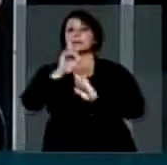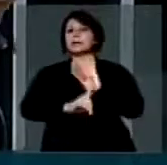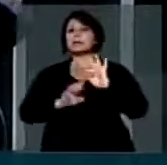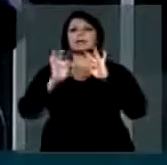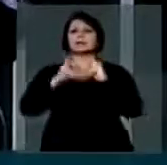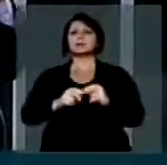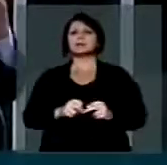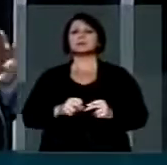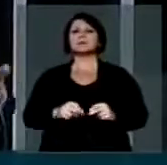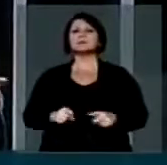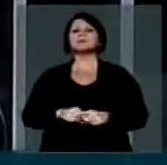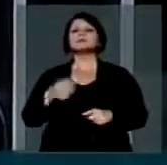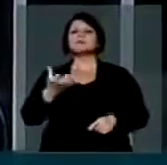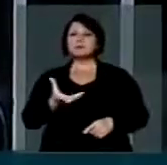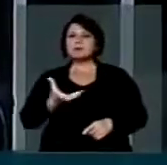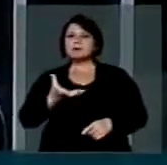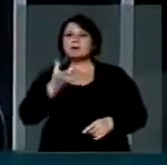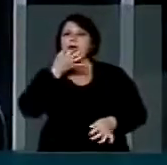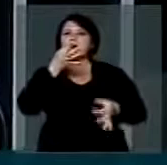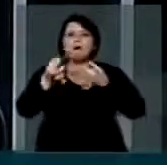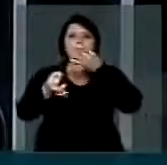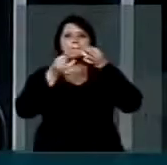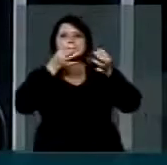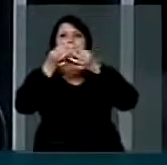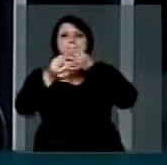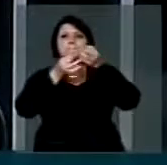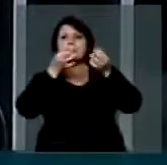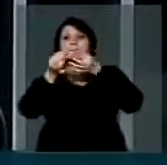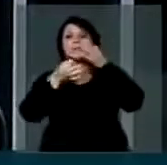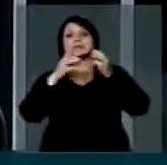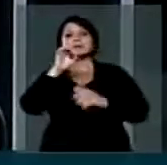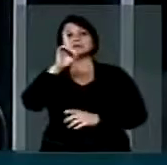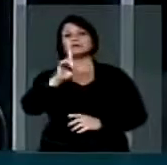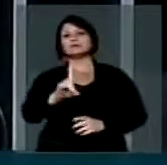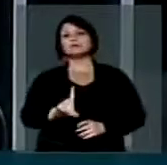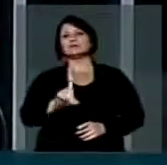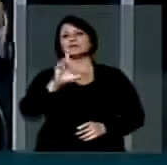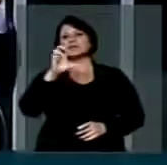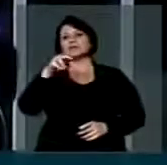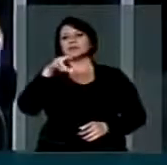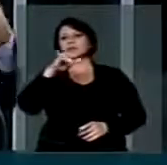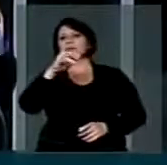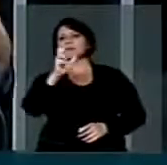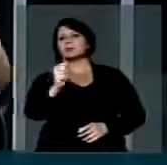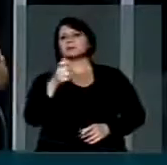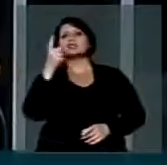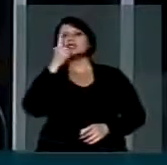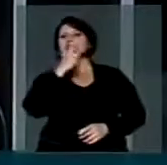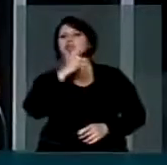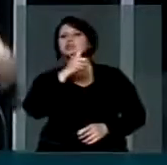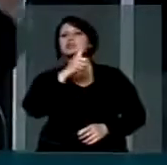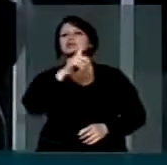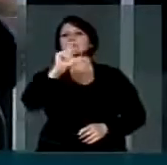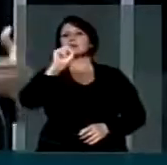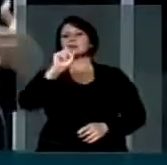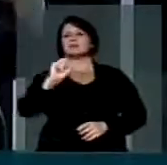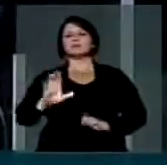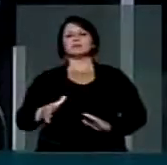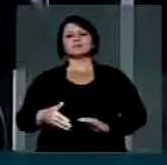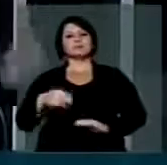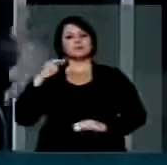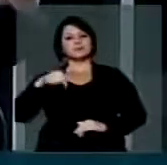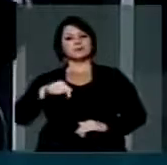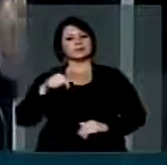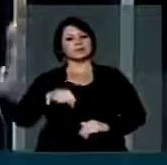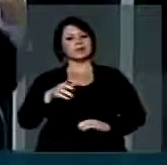para todo mundo. Não, nós queremos debater, queremos fazer aqui o exercício da democracia que nós conquistamos. O parlamento